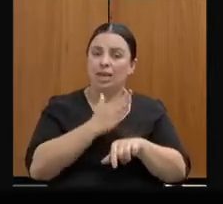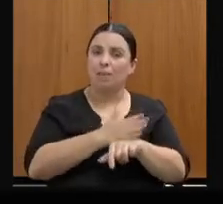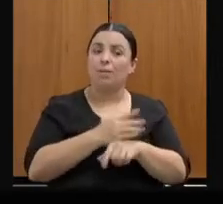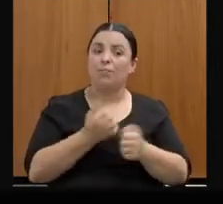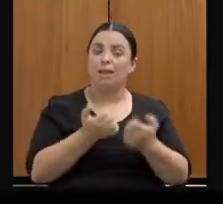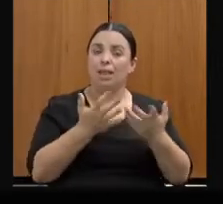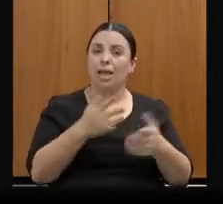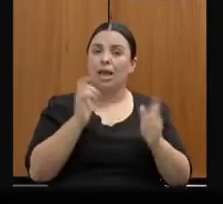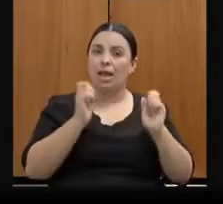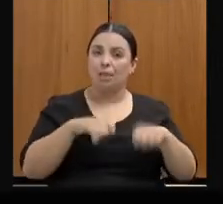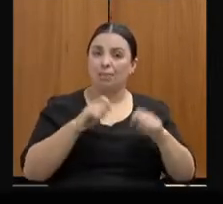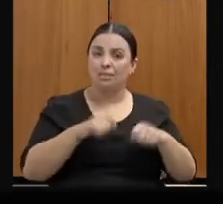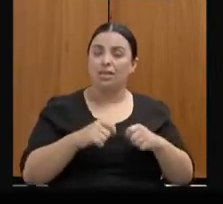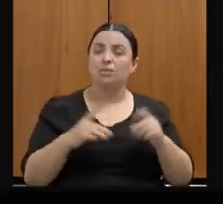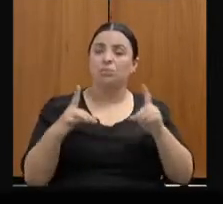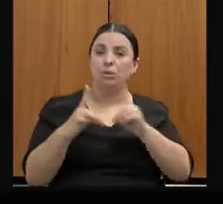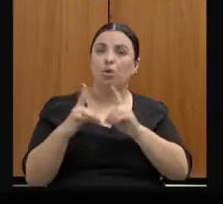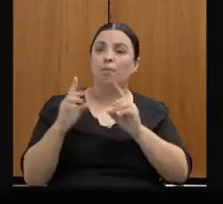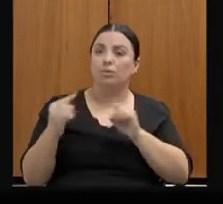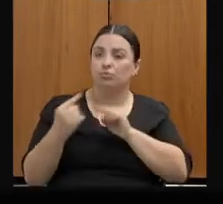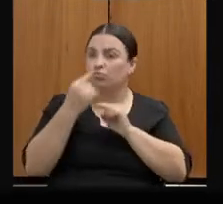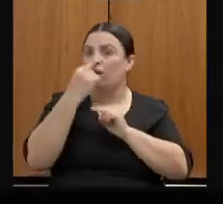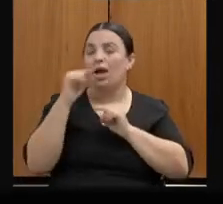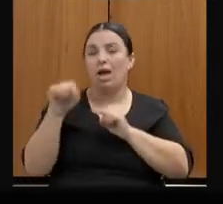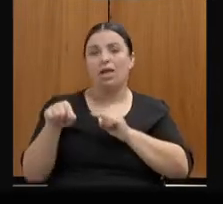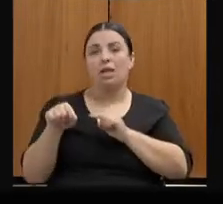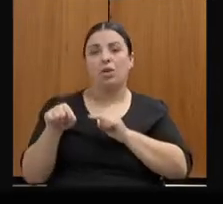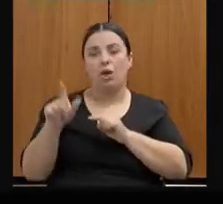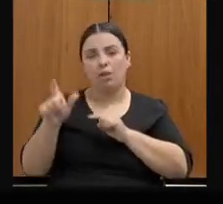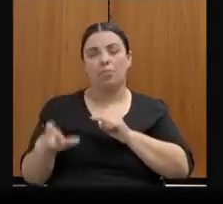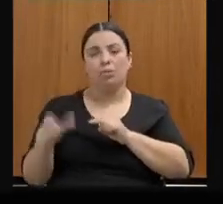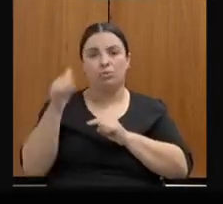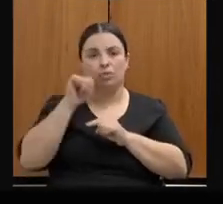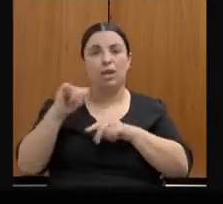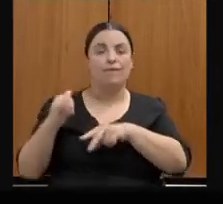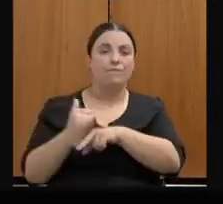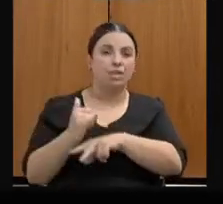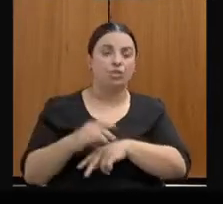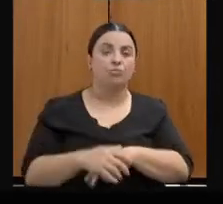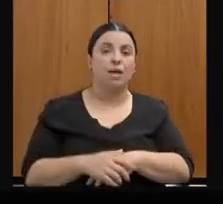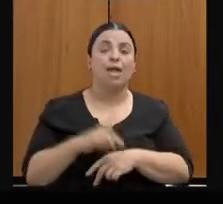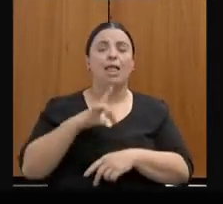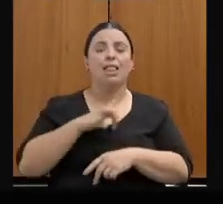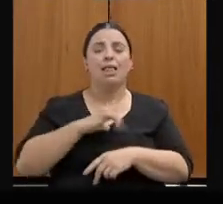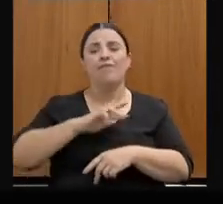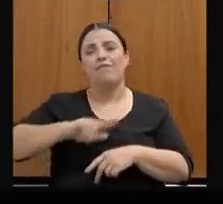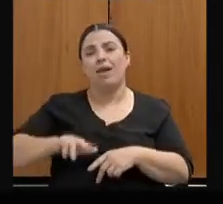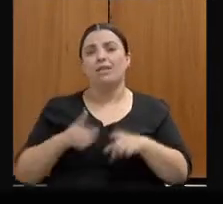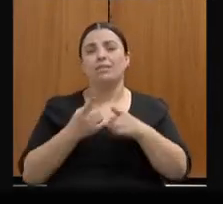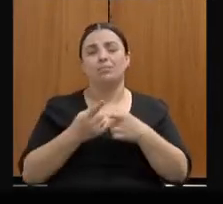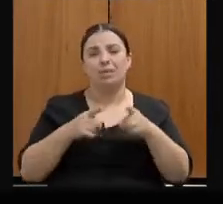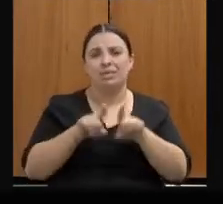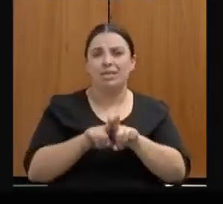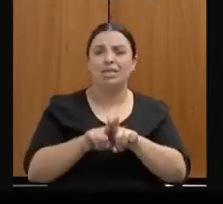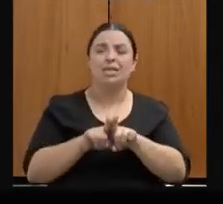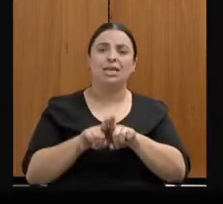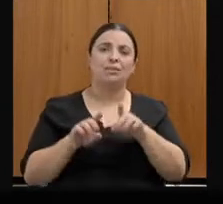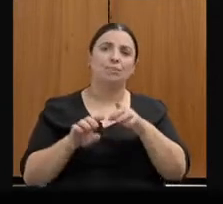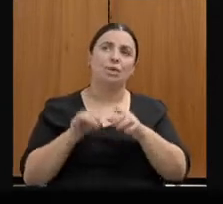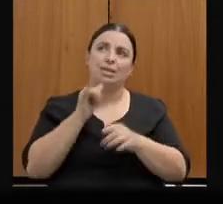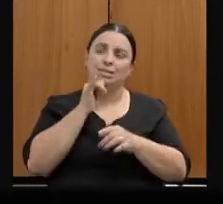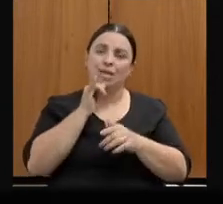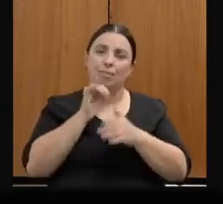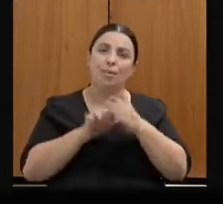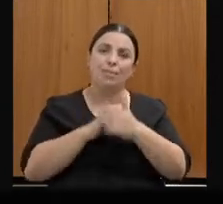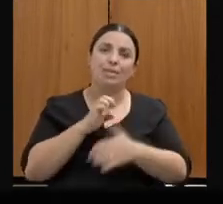projetos e parcerias. A gente tem parcerias importantes com o CDL, com outros órgãos da rede de proteção para a gente poder